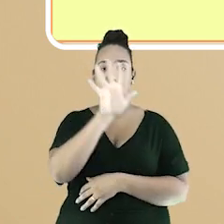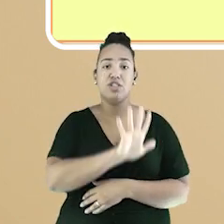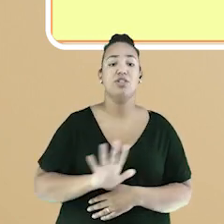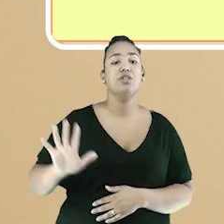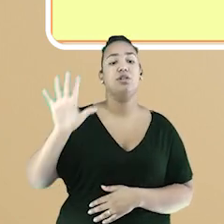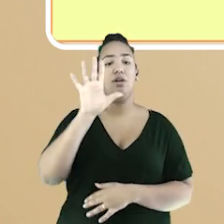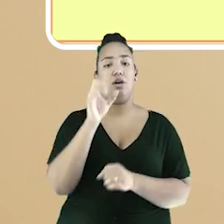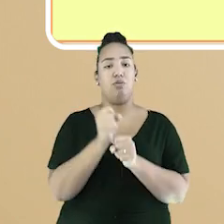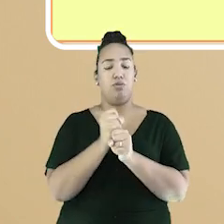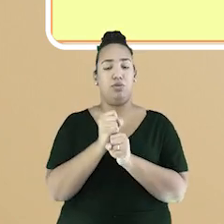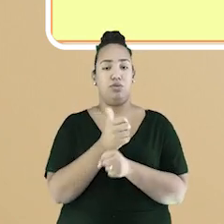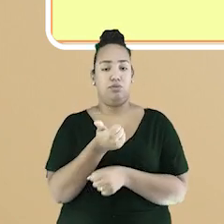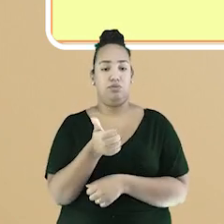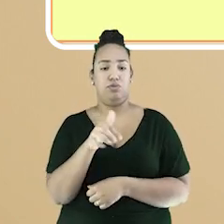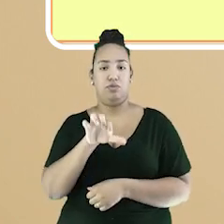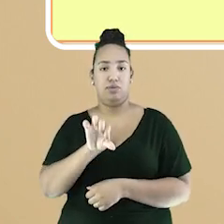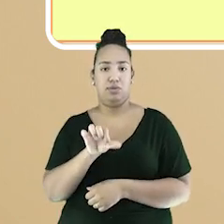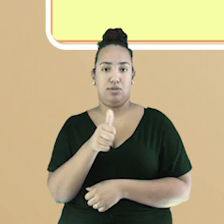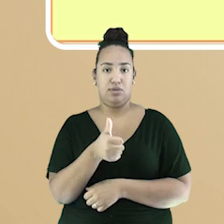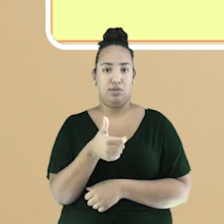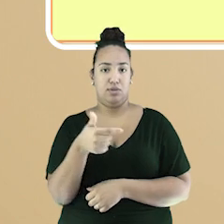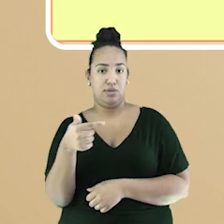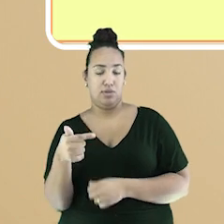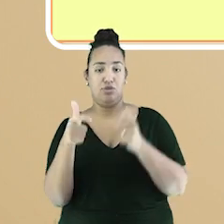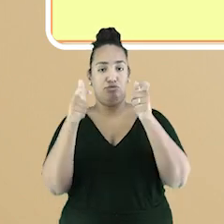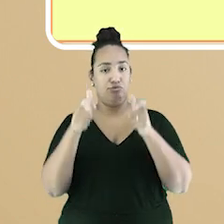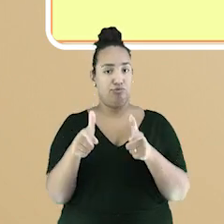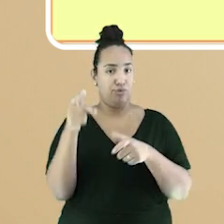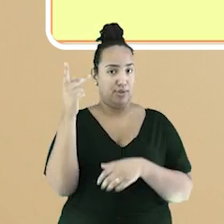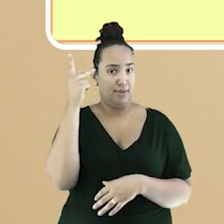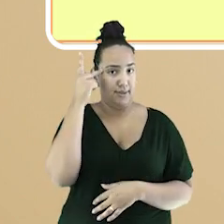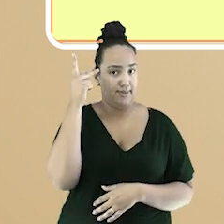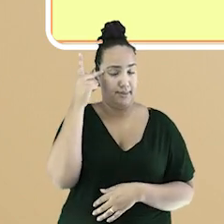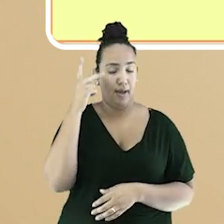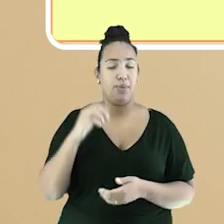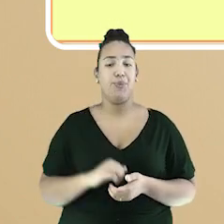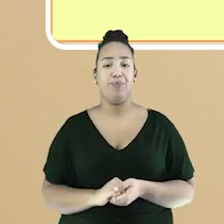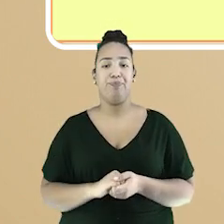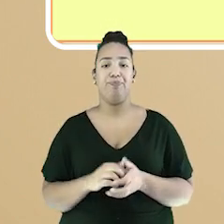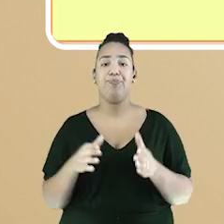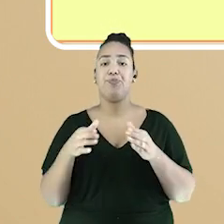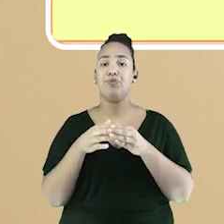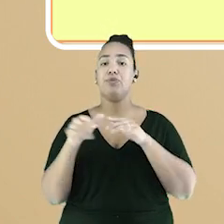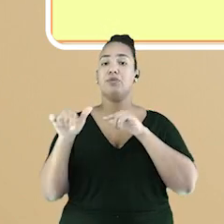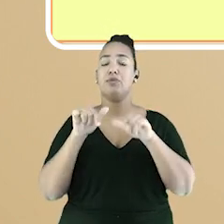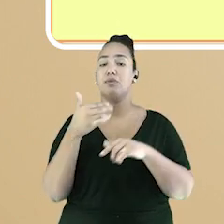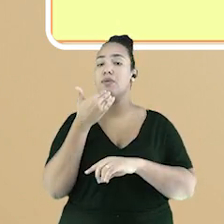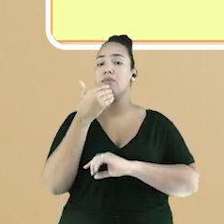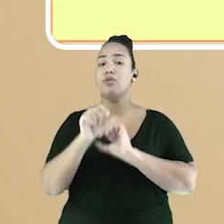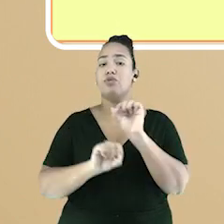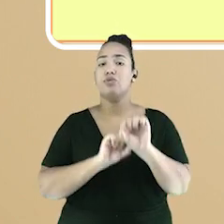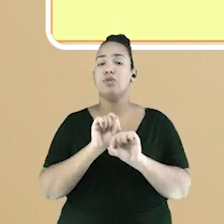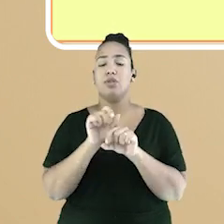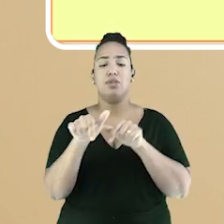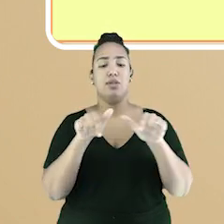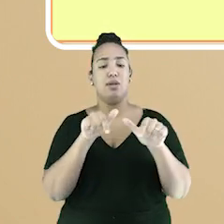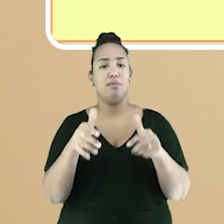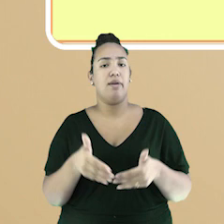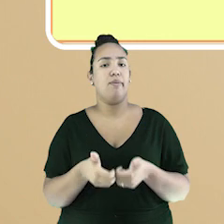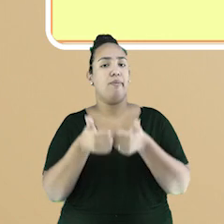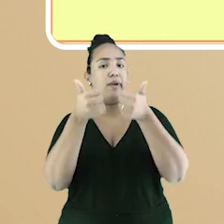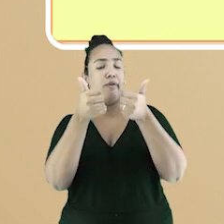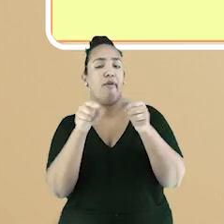em São Paulo. Os trabalhadores pediam melhores condições de trabalho e aumento de salário.